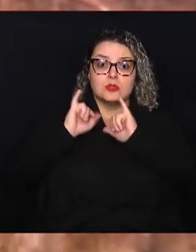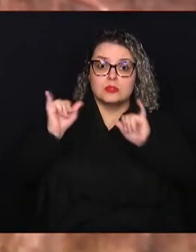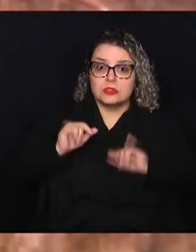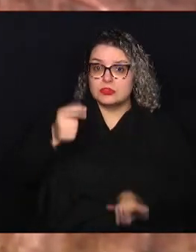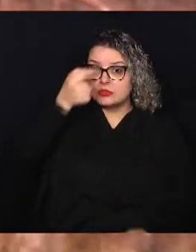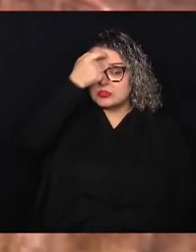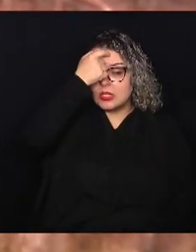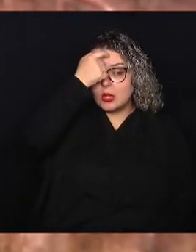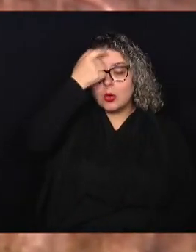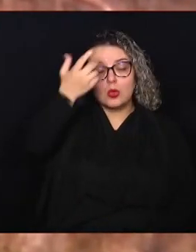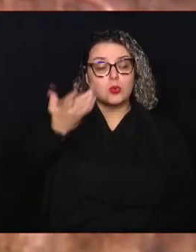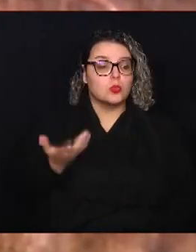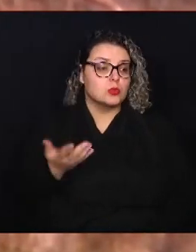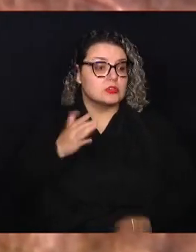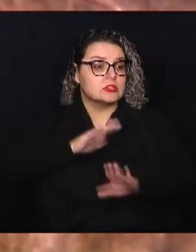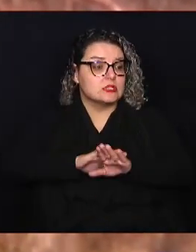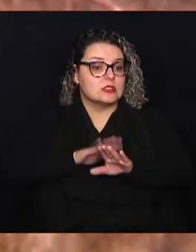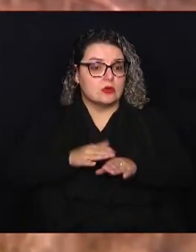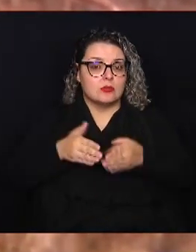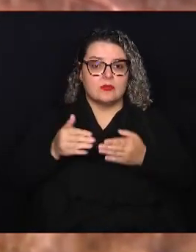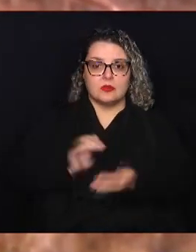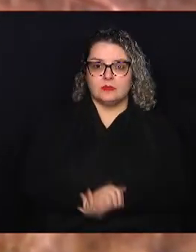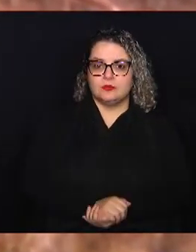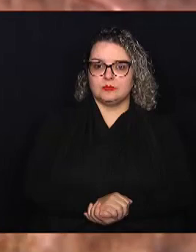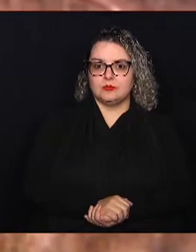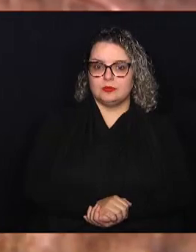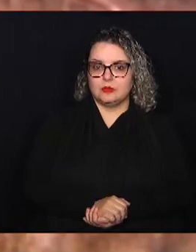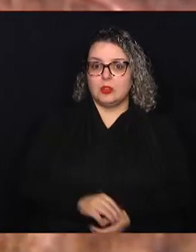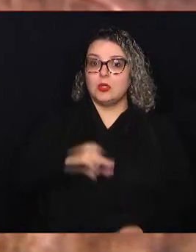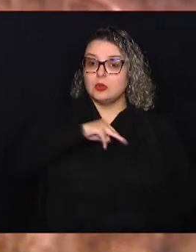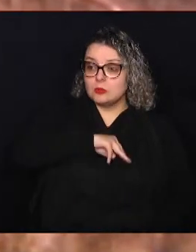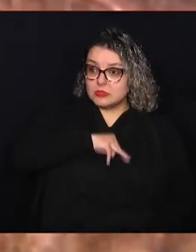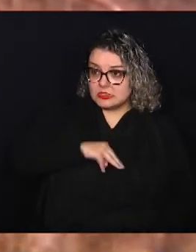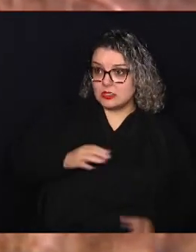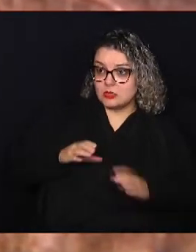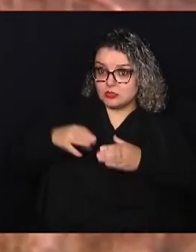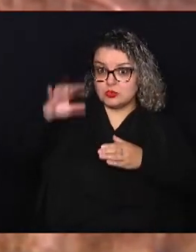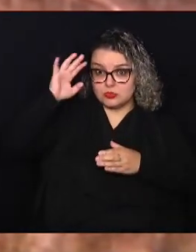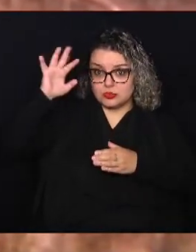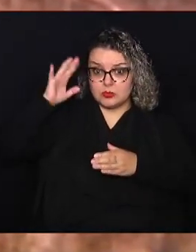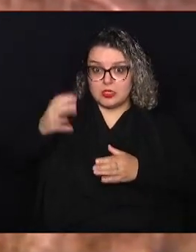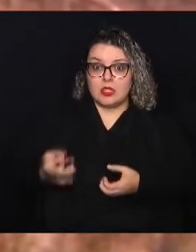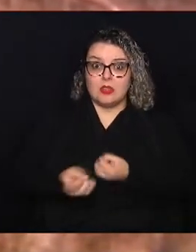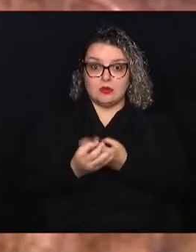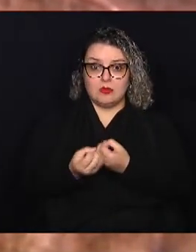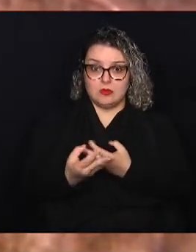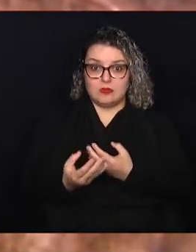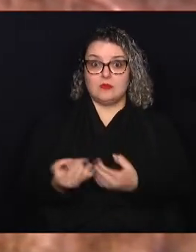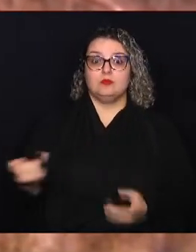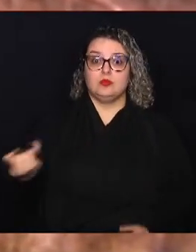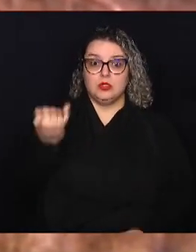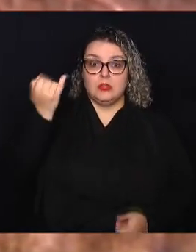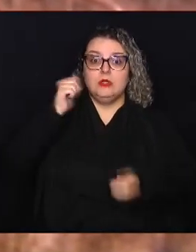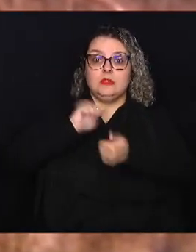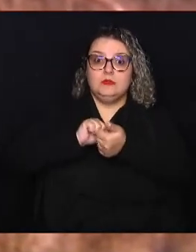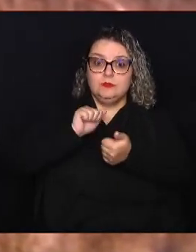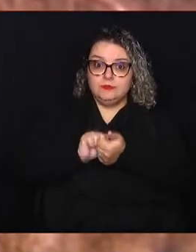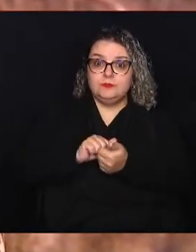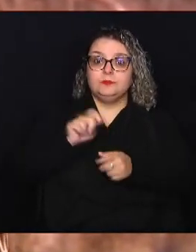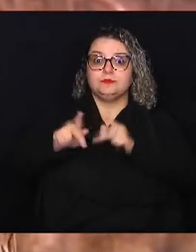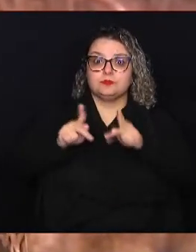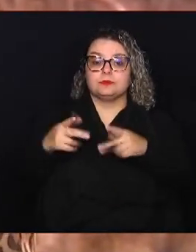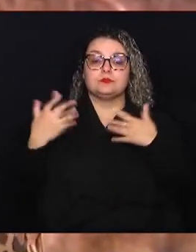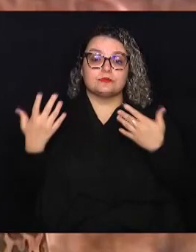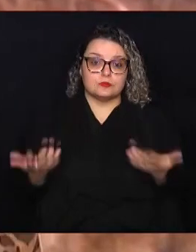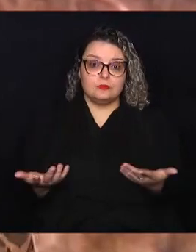conscientização, essa ação, por favor. Uma das missões do Grupo Sonhe é levar informações relevantes e de qualidade para a população. Então,